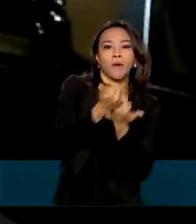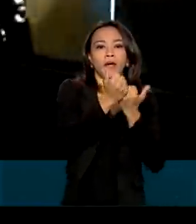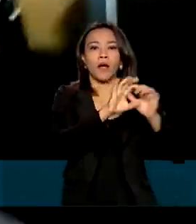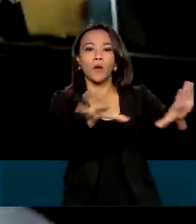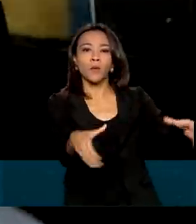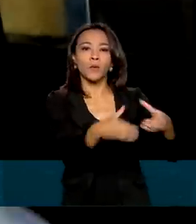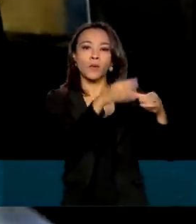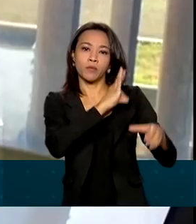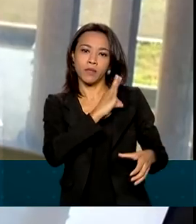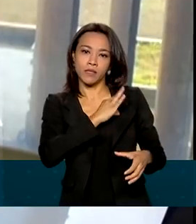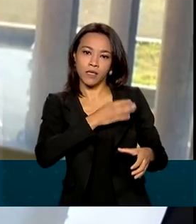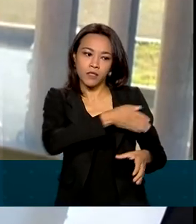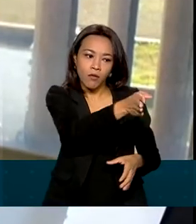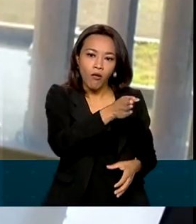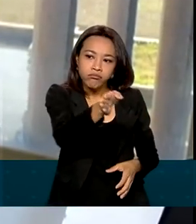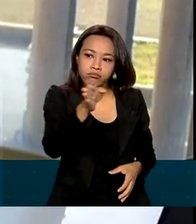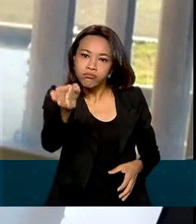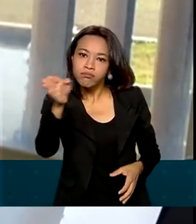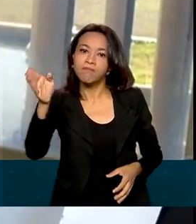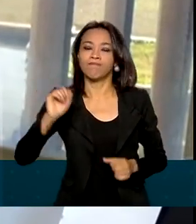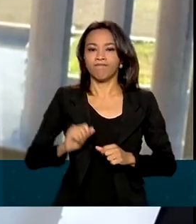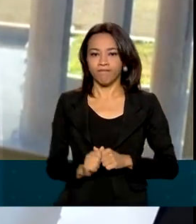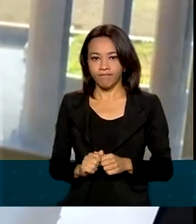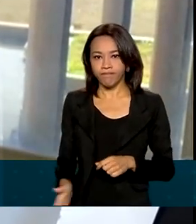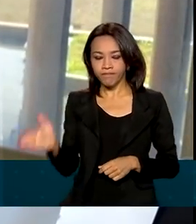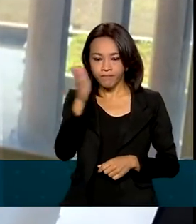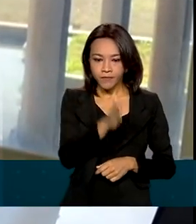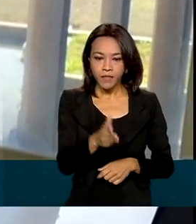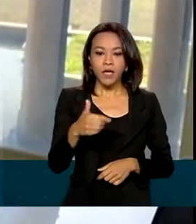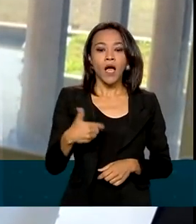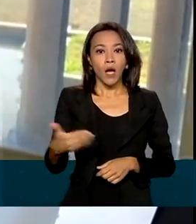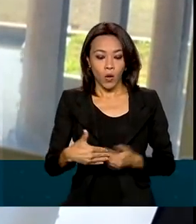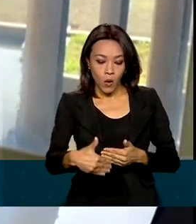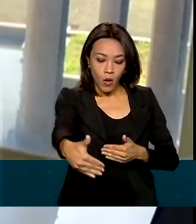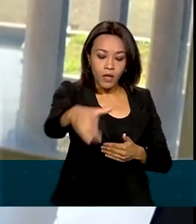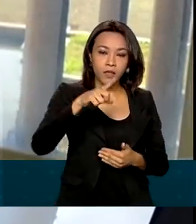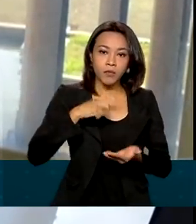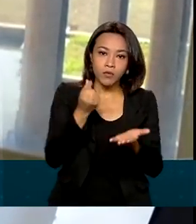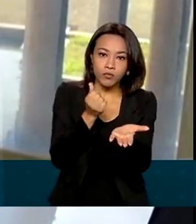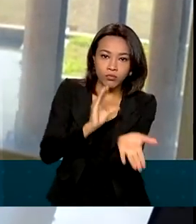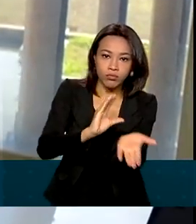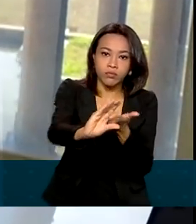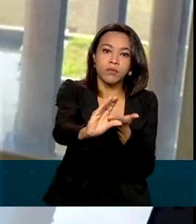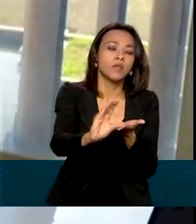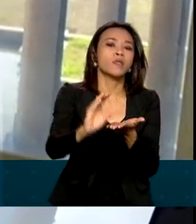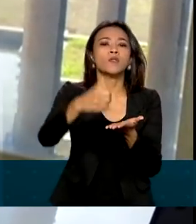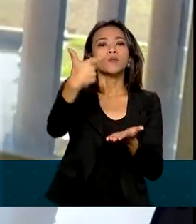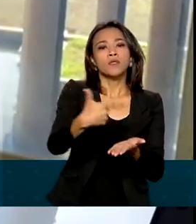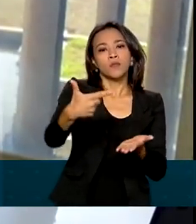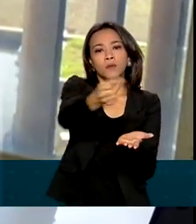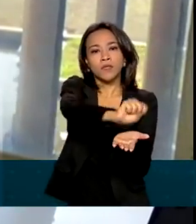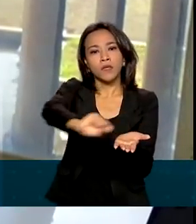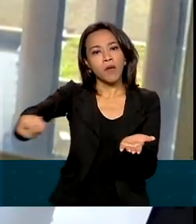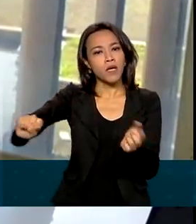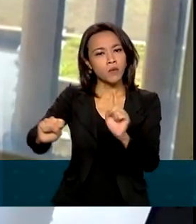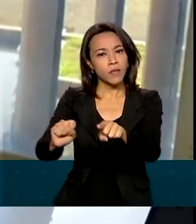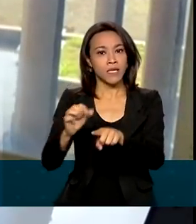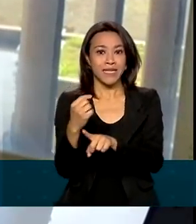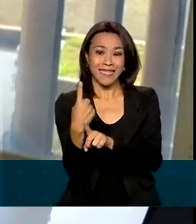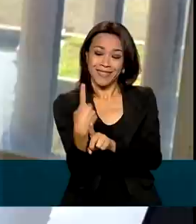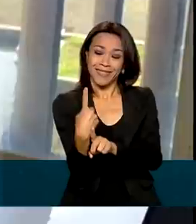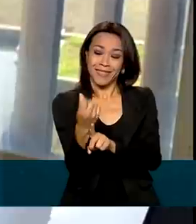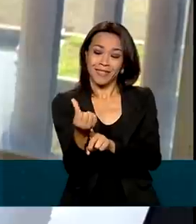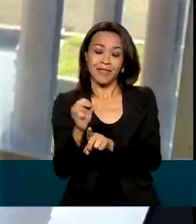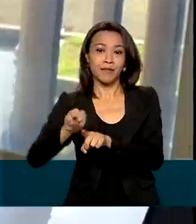às equipes em campo. Nós já temos já previsto de investimentos agora para estado do Mato Grosso do só agora no segundo semestre, a ordem de 16